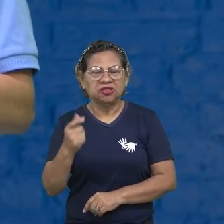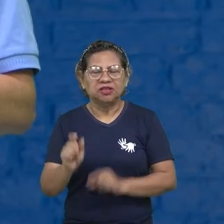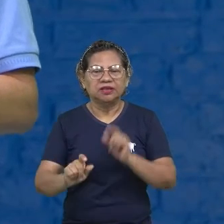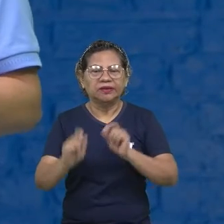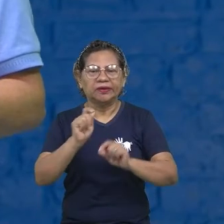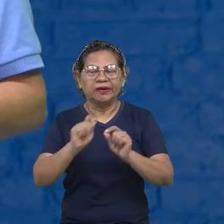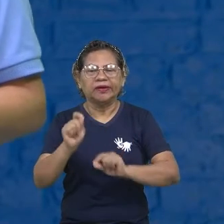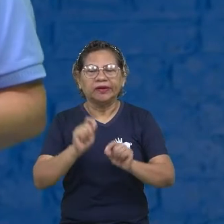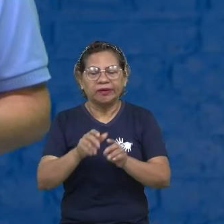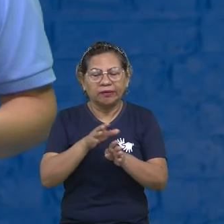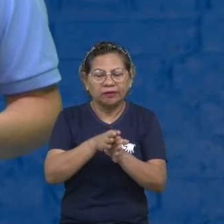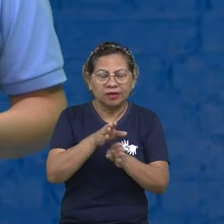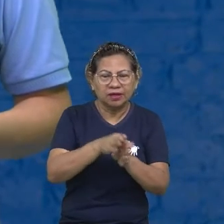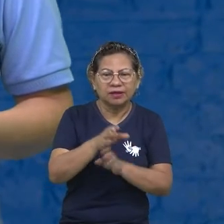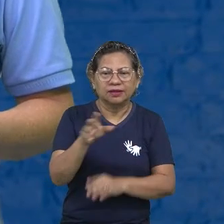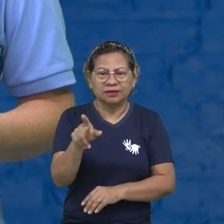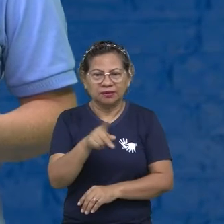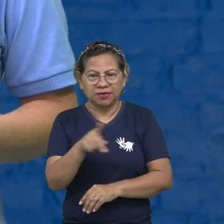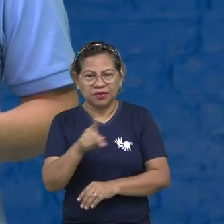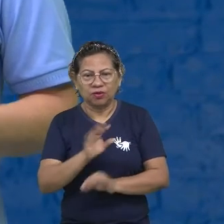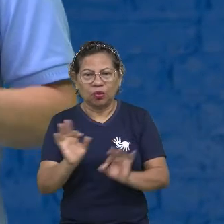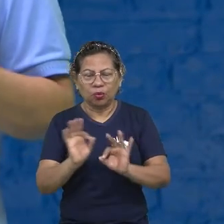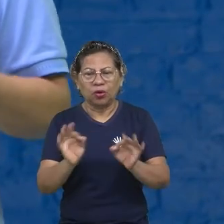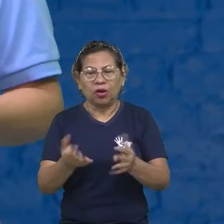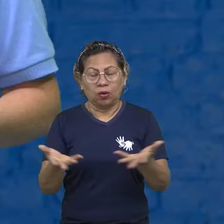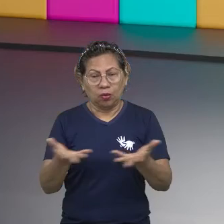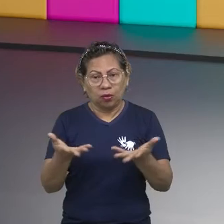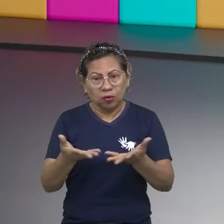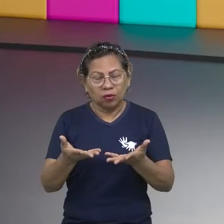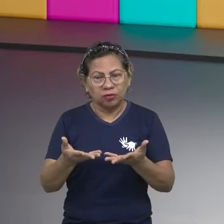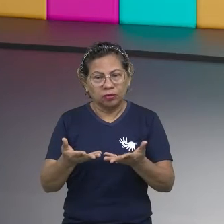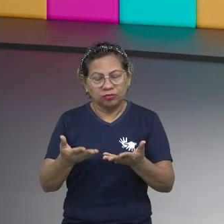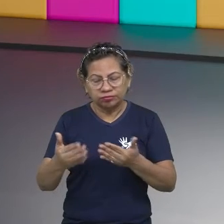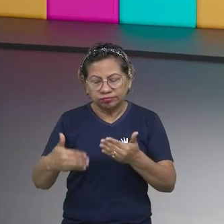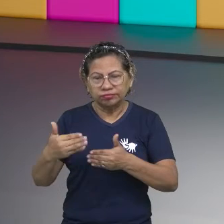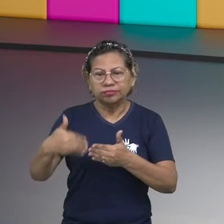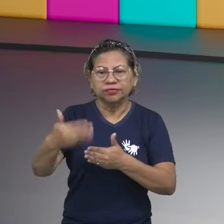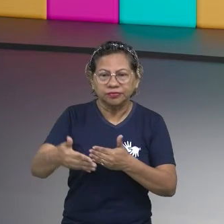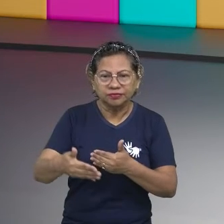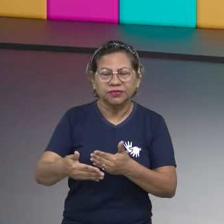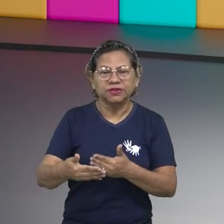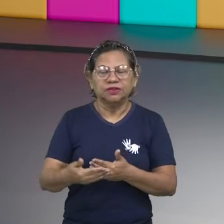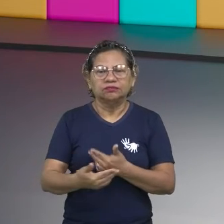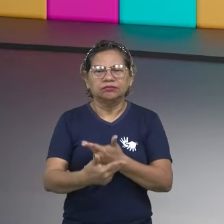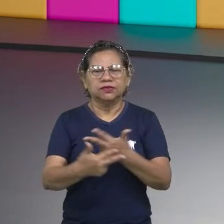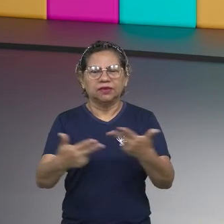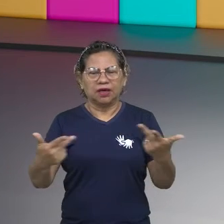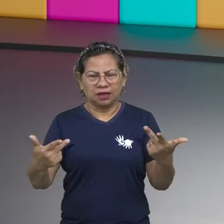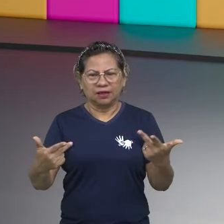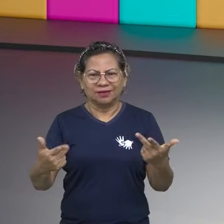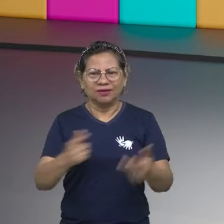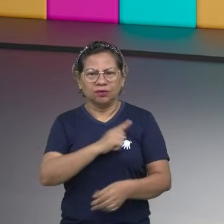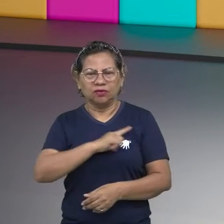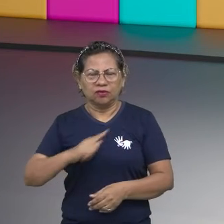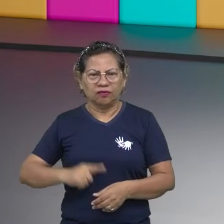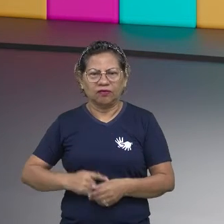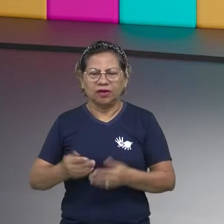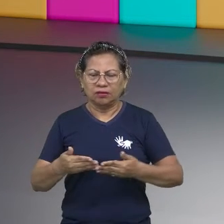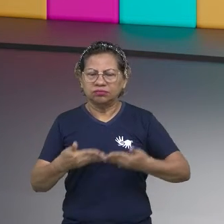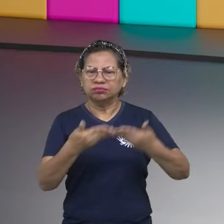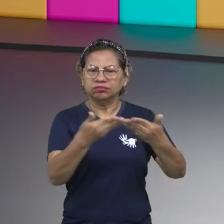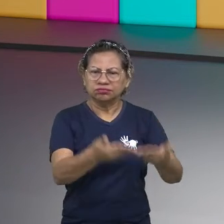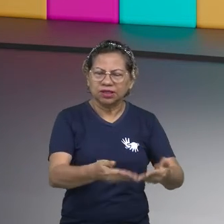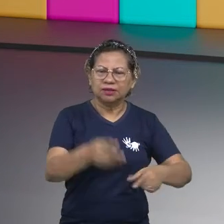Hoje eu vejo os projetos do governo, tanta coisa material, é cedido. Mas o que eu escuto